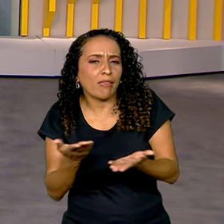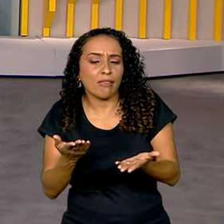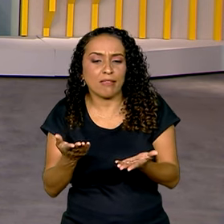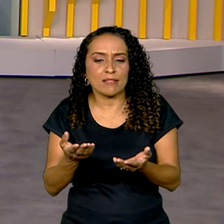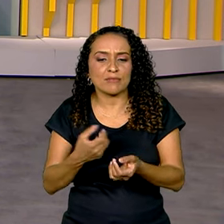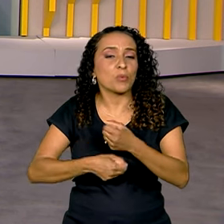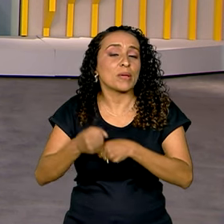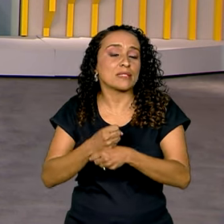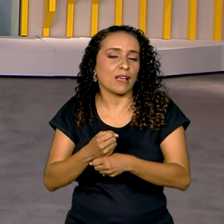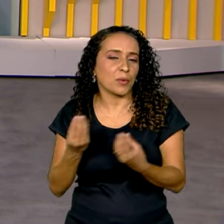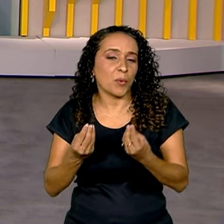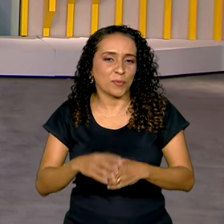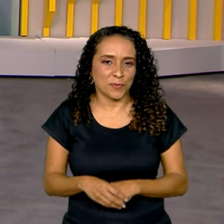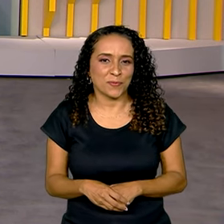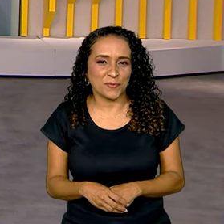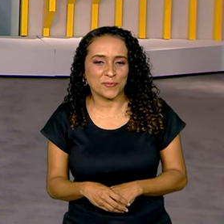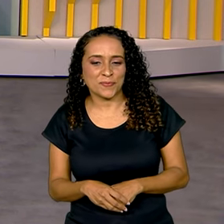desempenho da economia no ano passado?